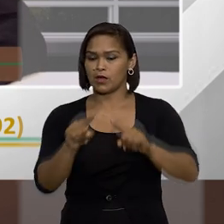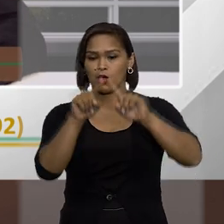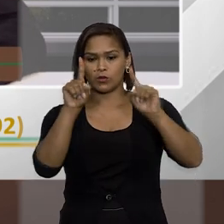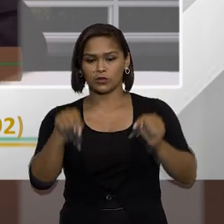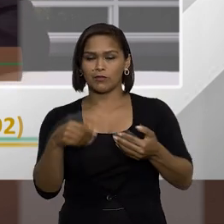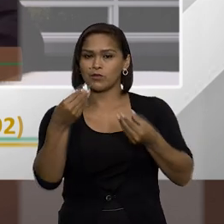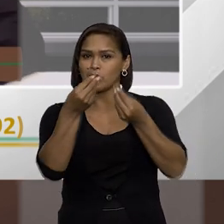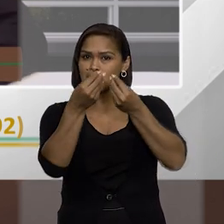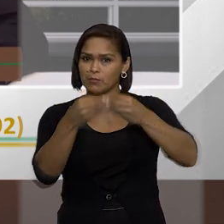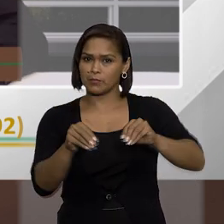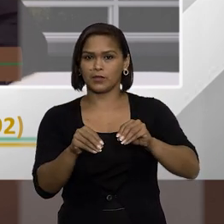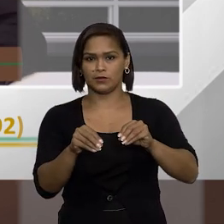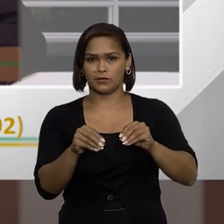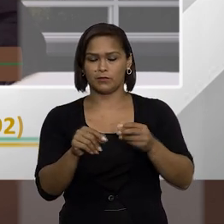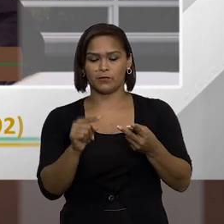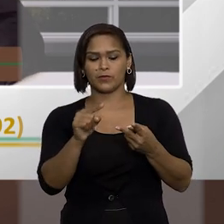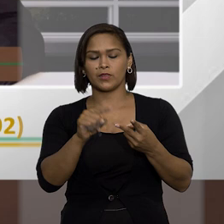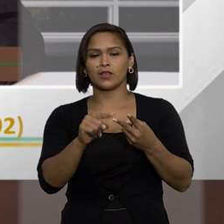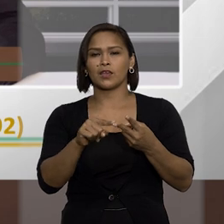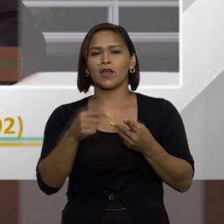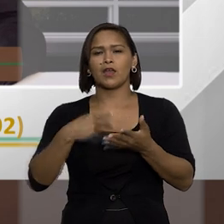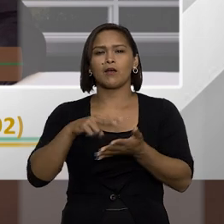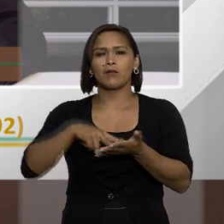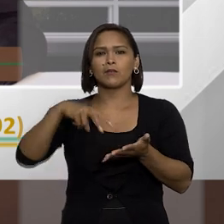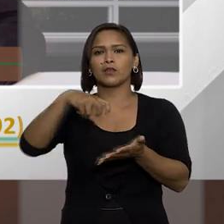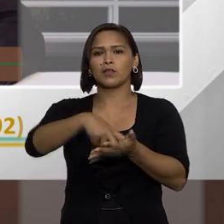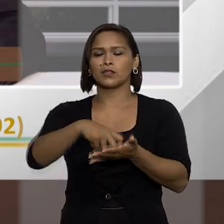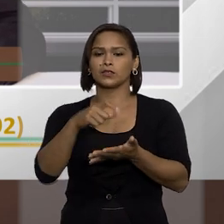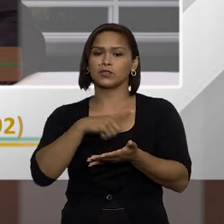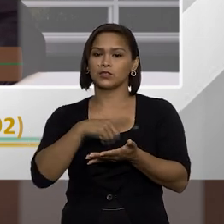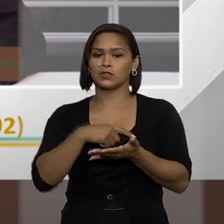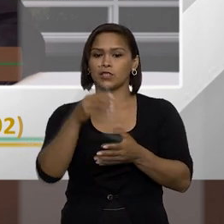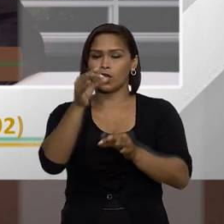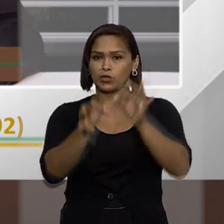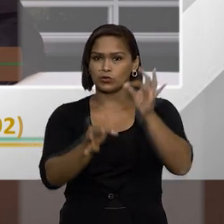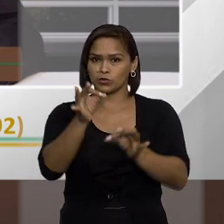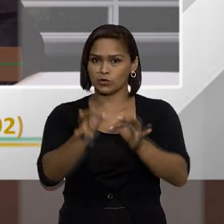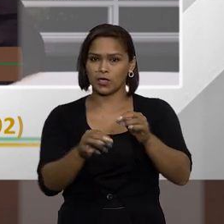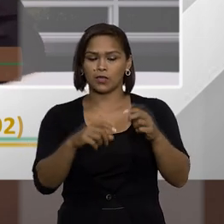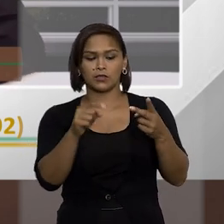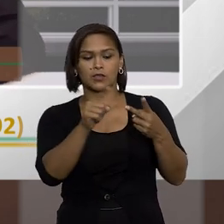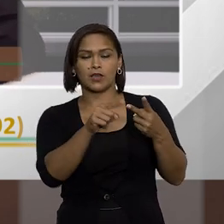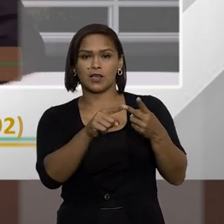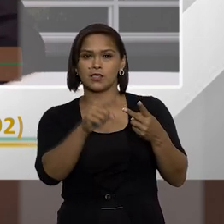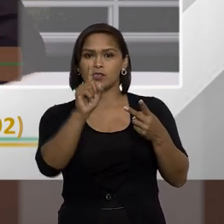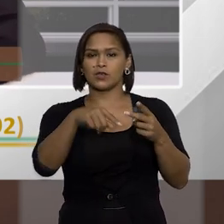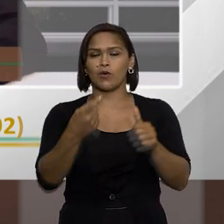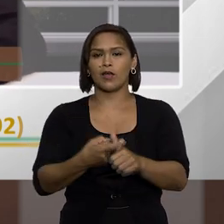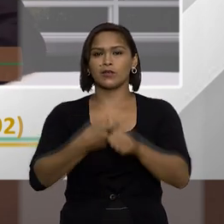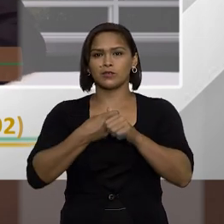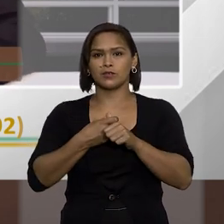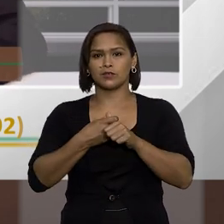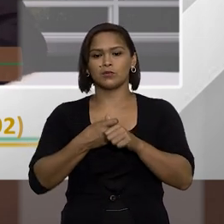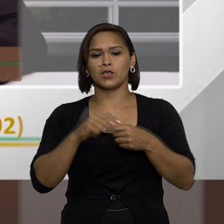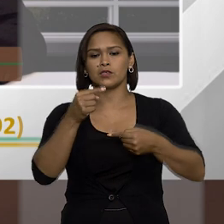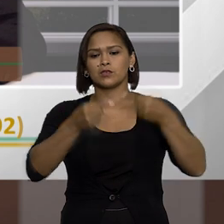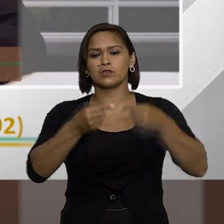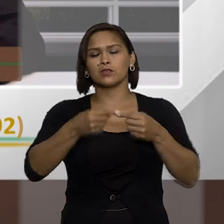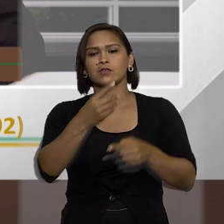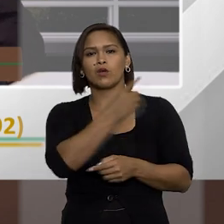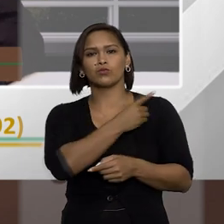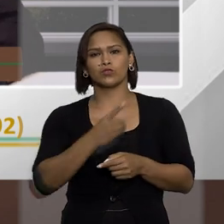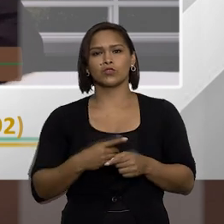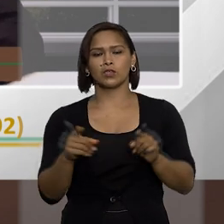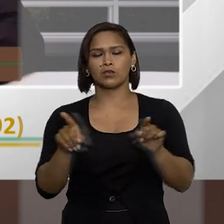O servidor ali, ele perde a função pública. É uma penalidade que exige trânsito em julgado. A segunda é a suspensão dos direitos